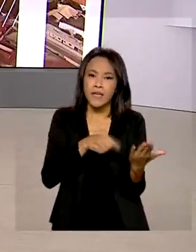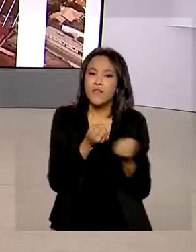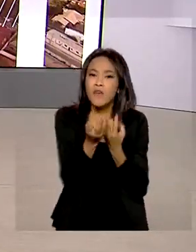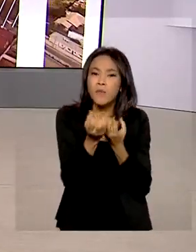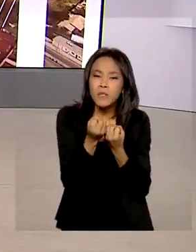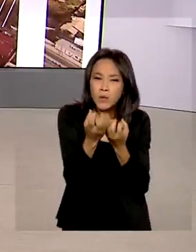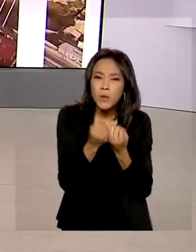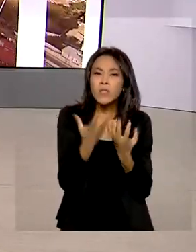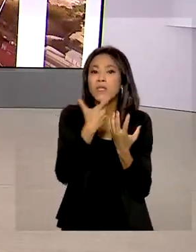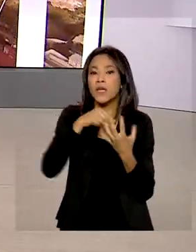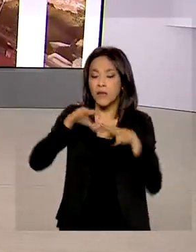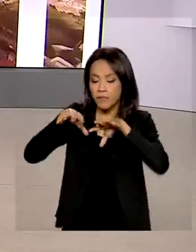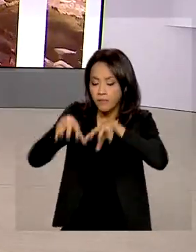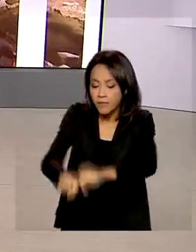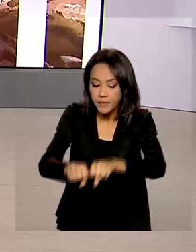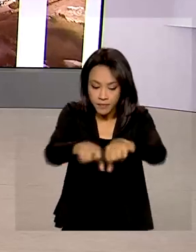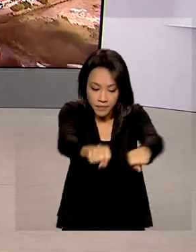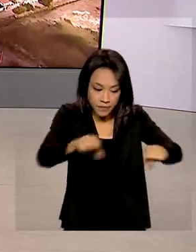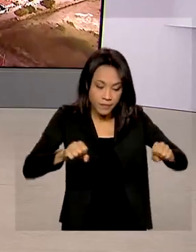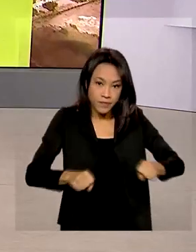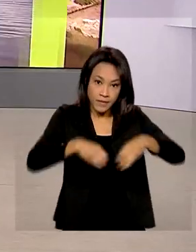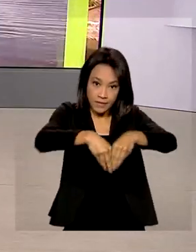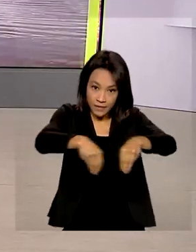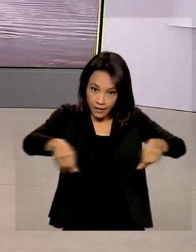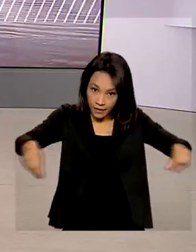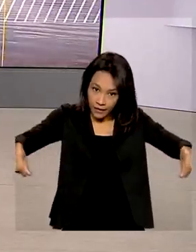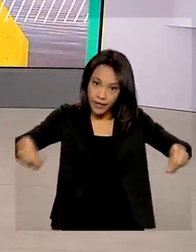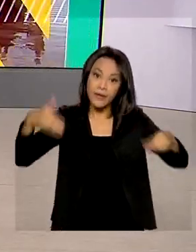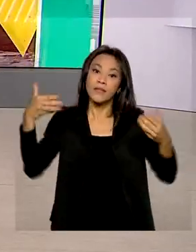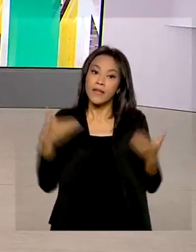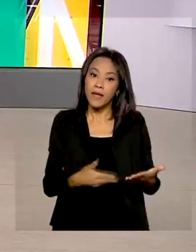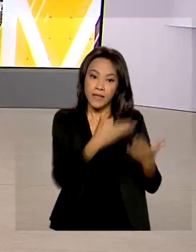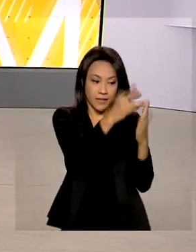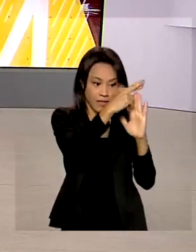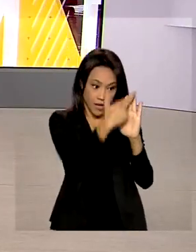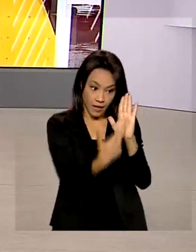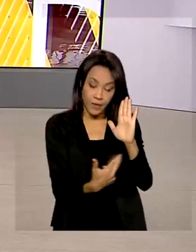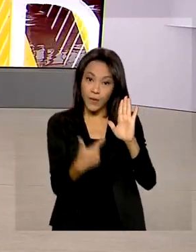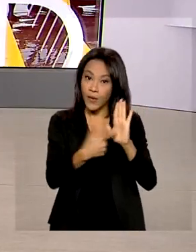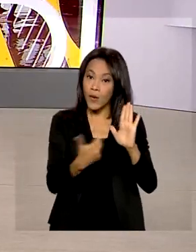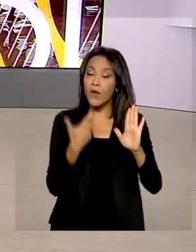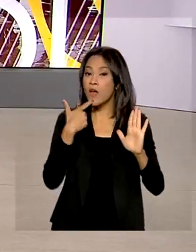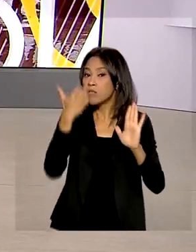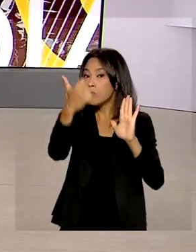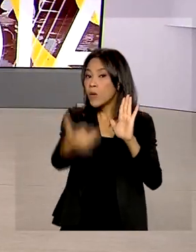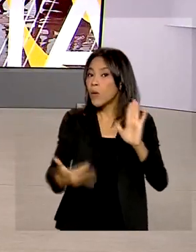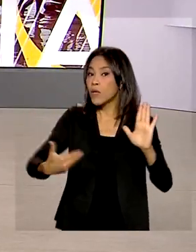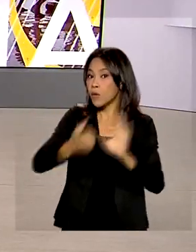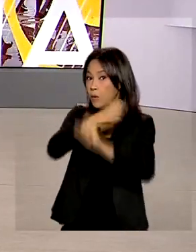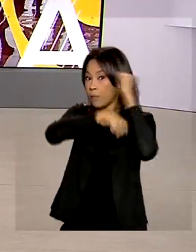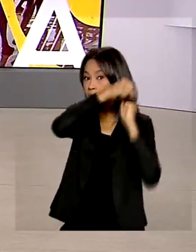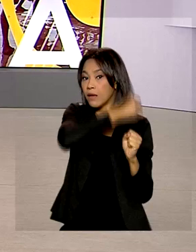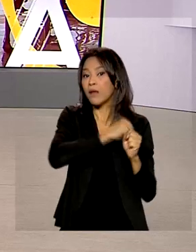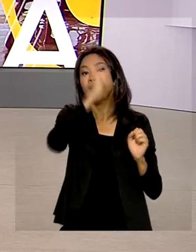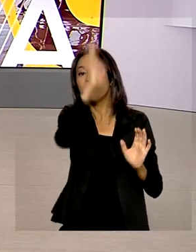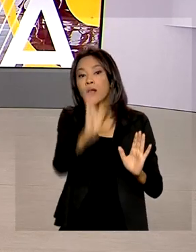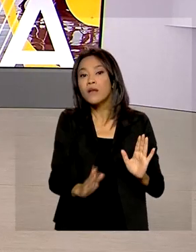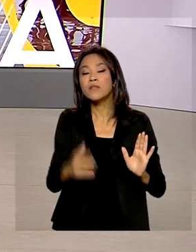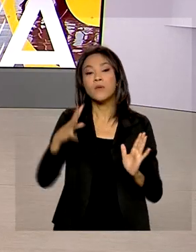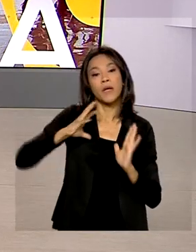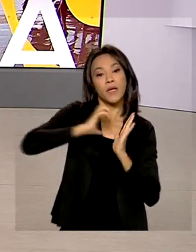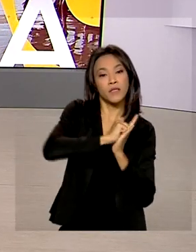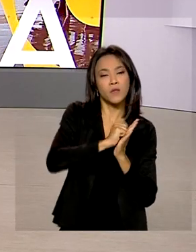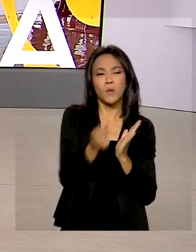proprietários de terras. O Boletim do Serviço Florestal Brasileiro apontou que no ano passado o país registrou quase